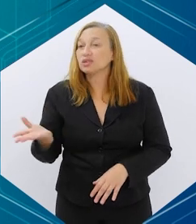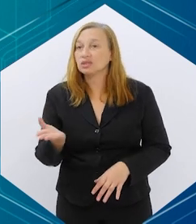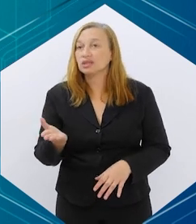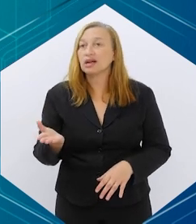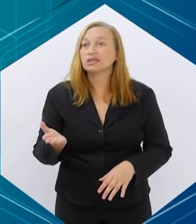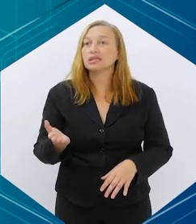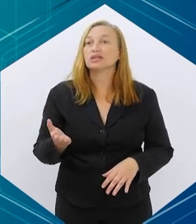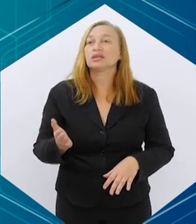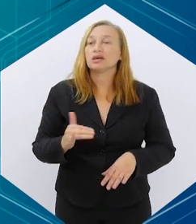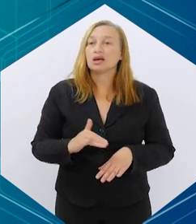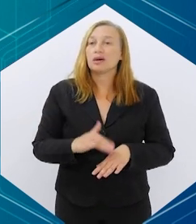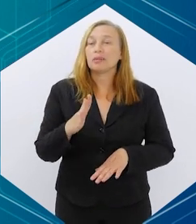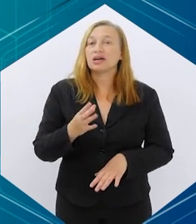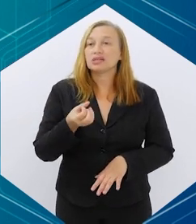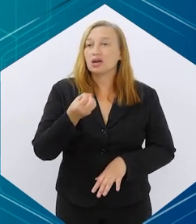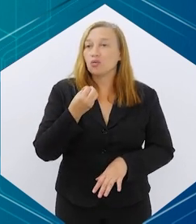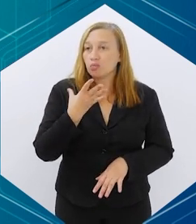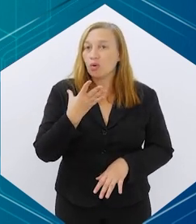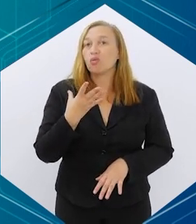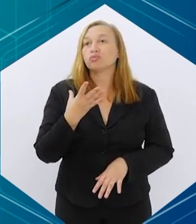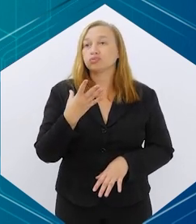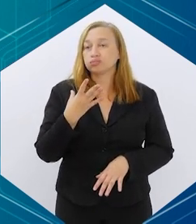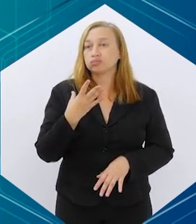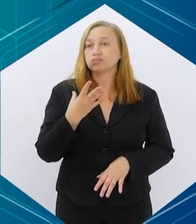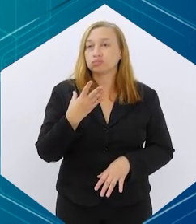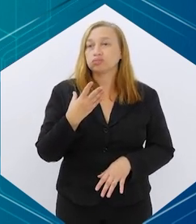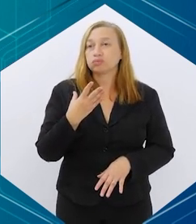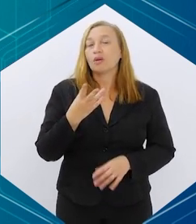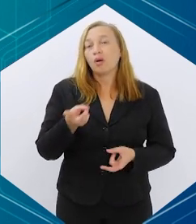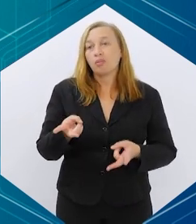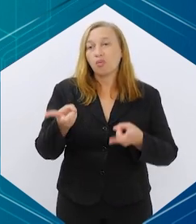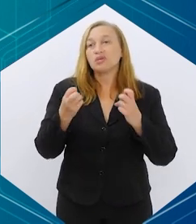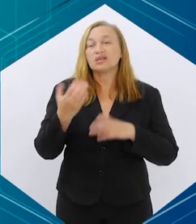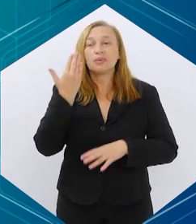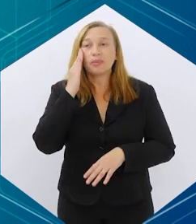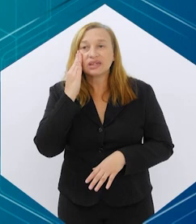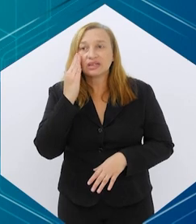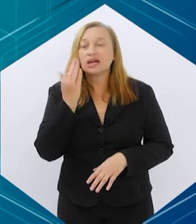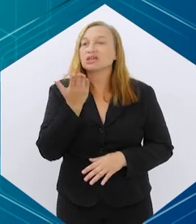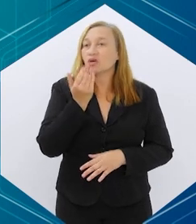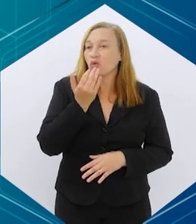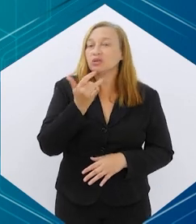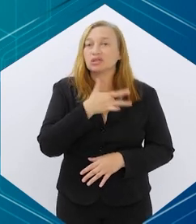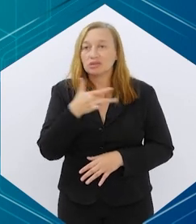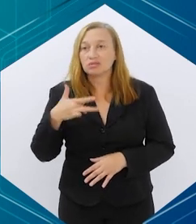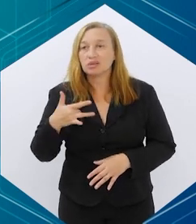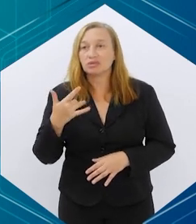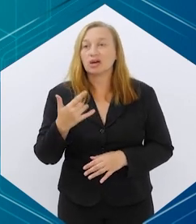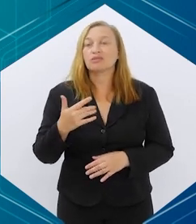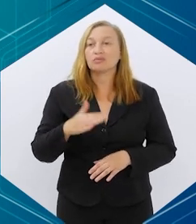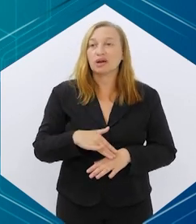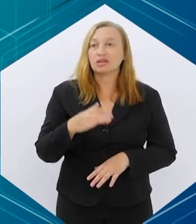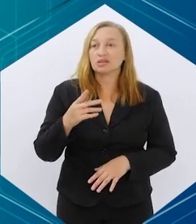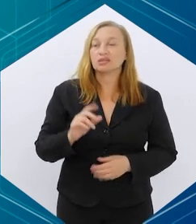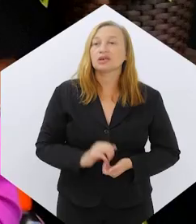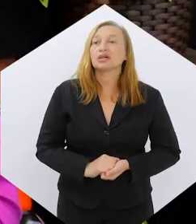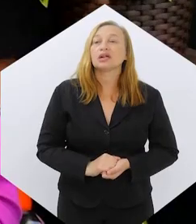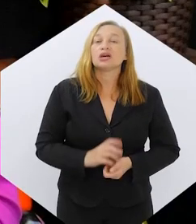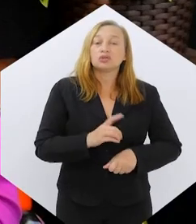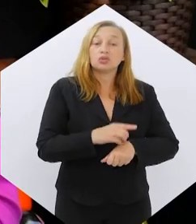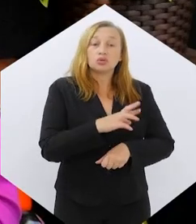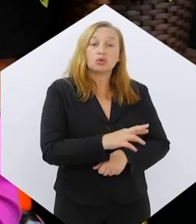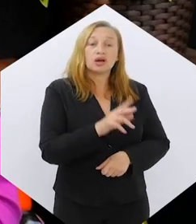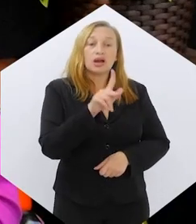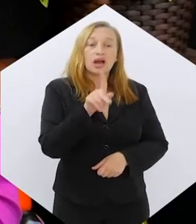também é um é um bom ingrediente para que a gente observe para entender se é uma alimentação mais saudável. Tá